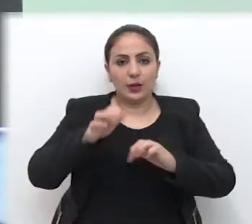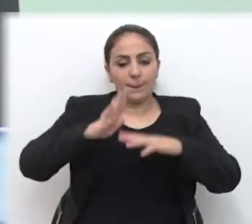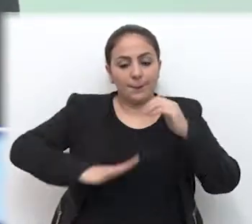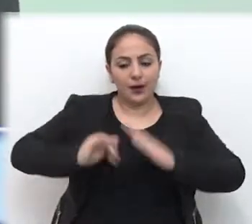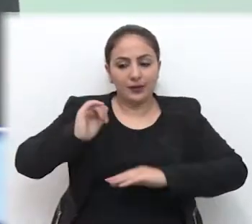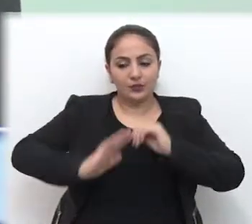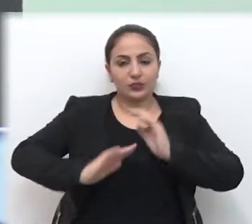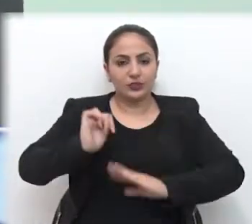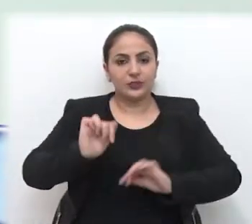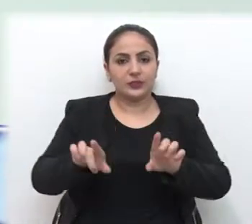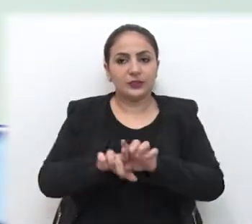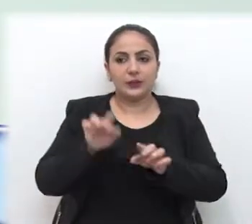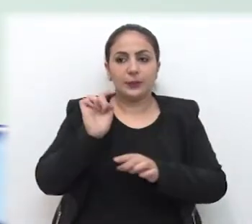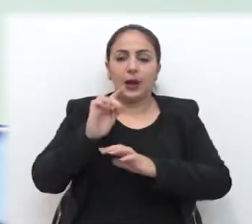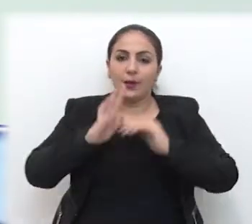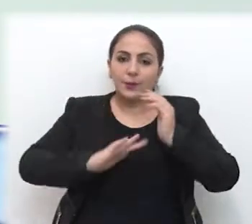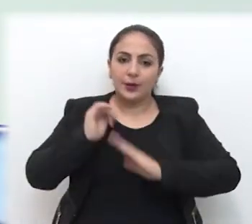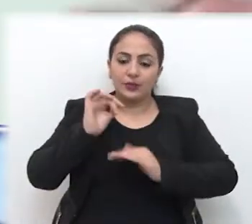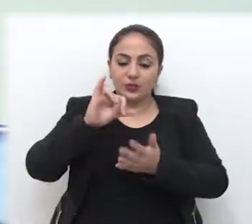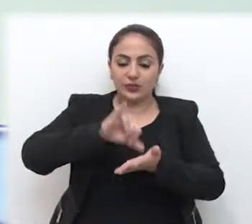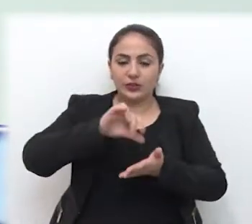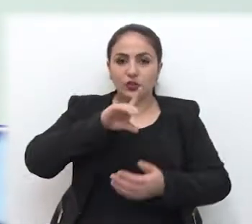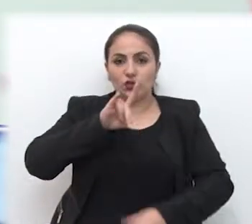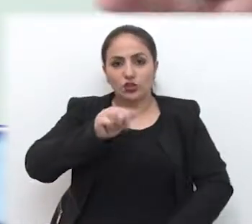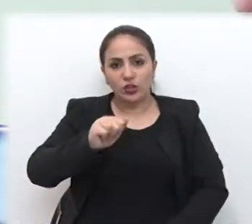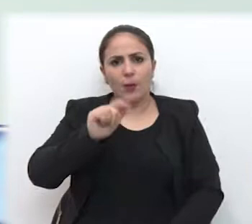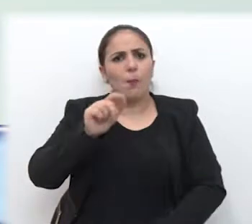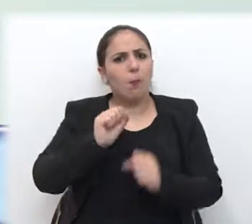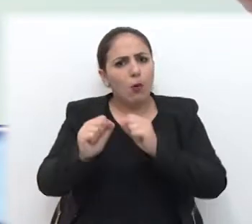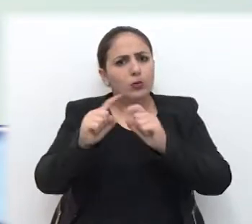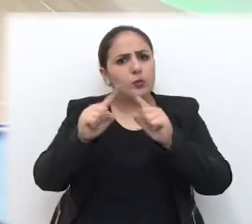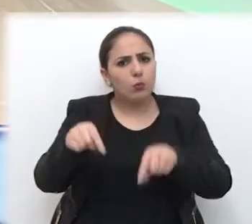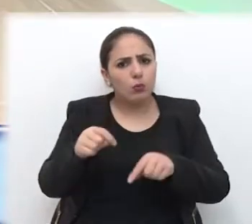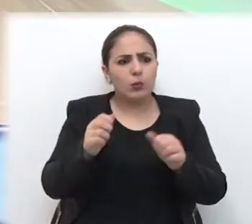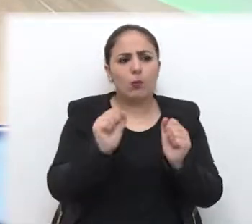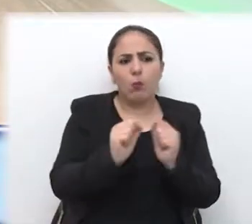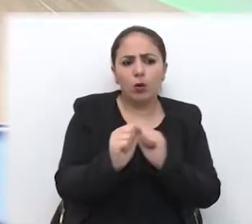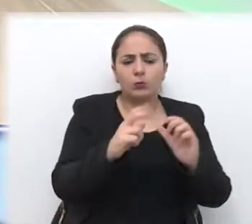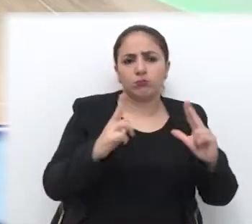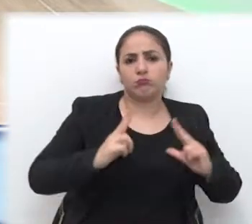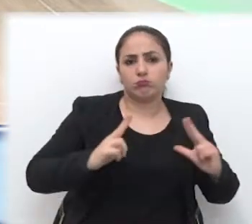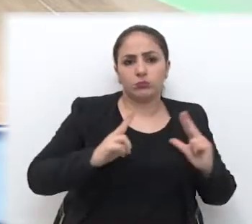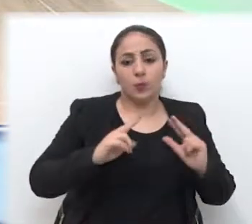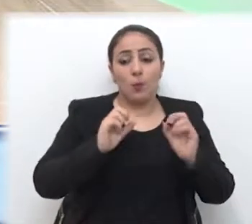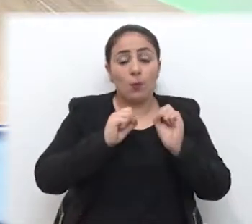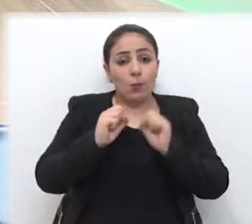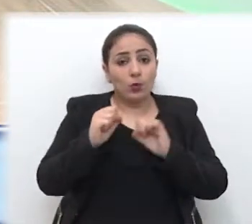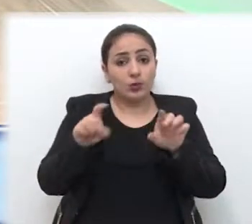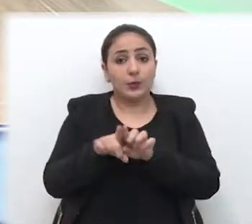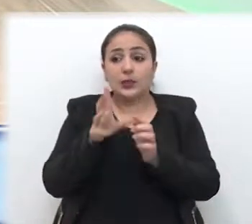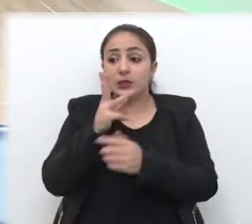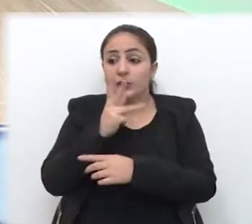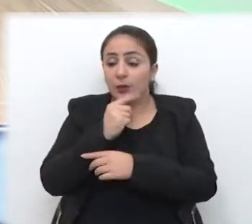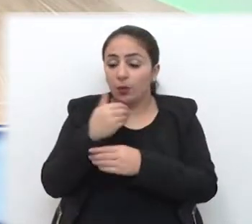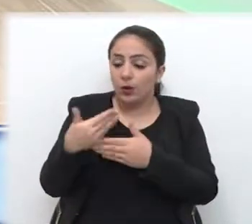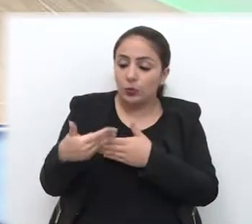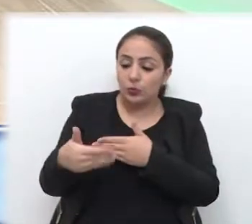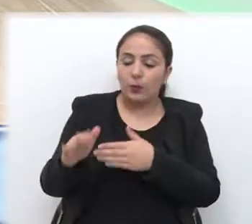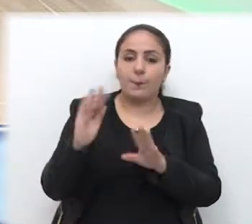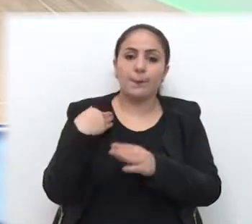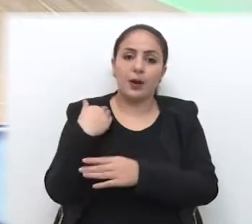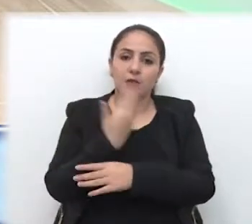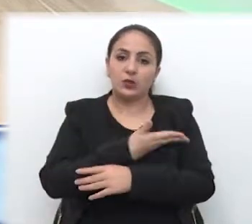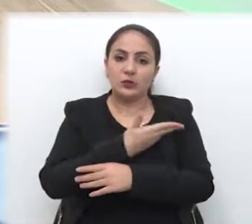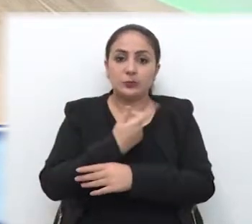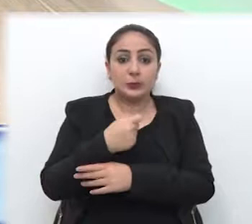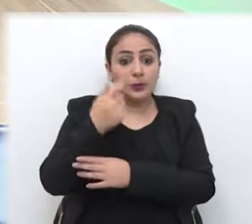na prática. E a prática é um Centro Dia. Pode ser público, pode ser privado, pode até demorar para sair,